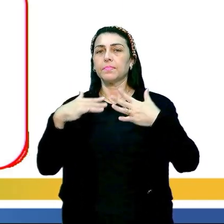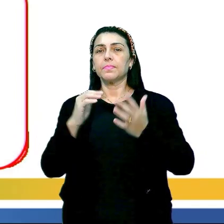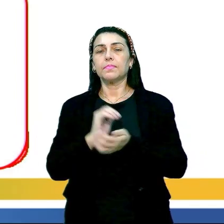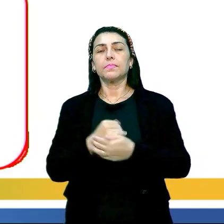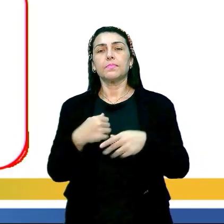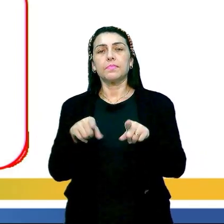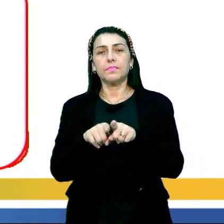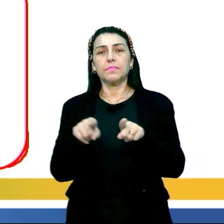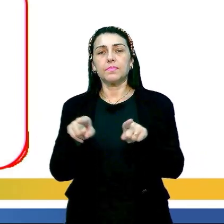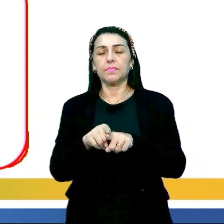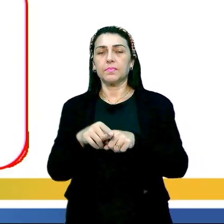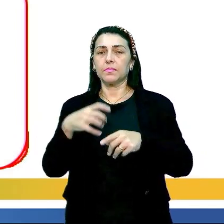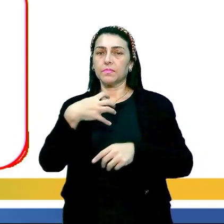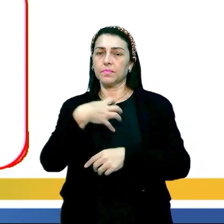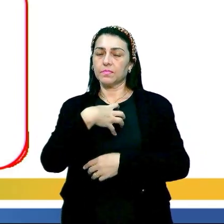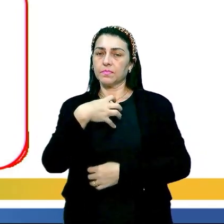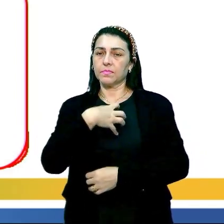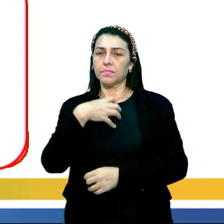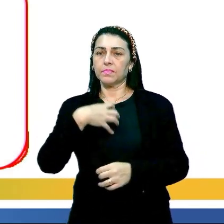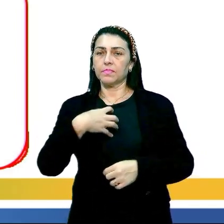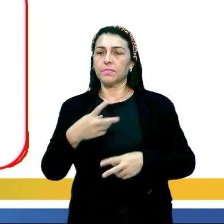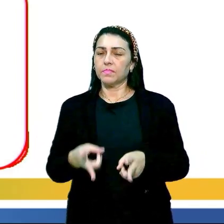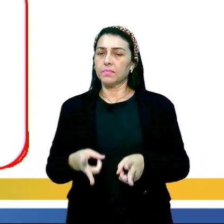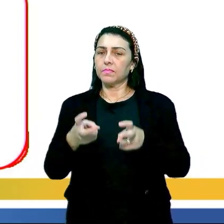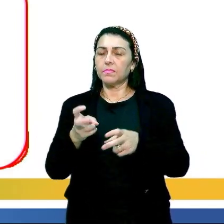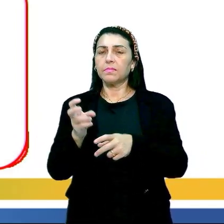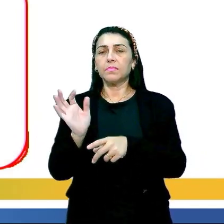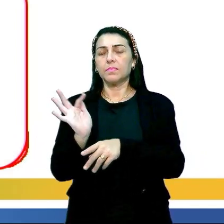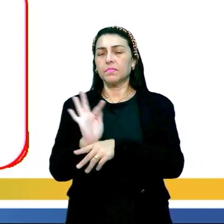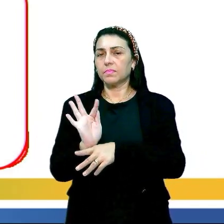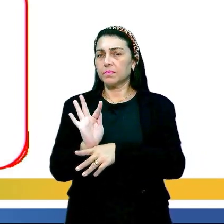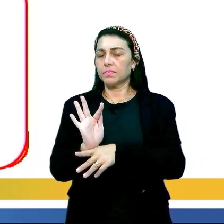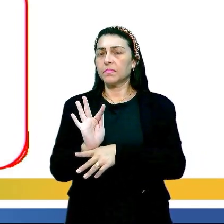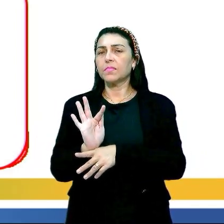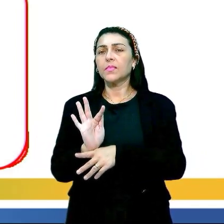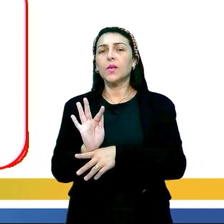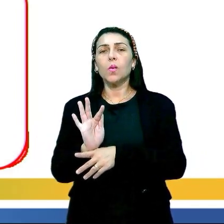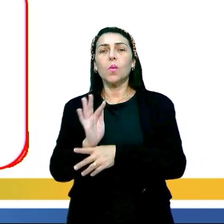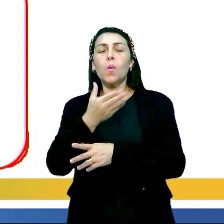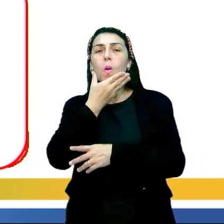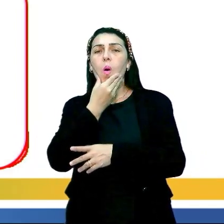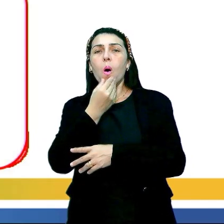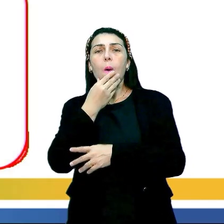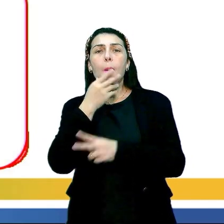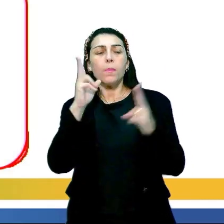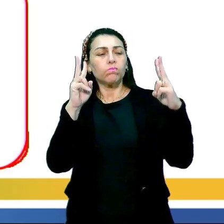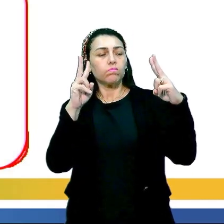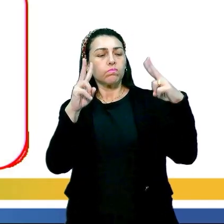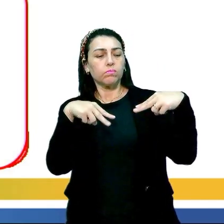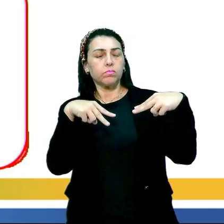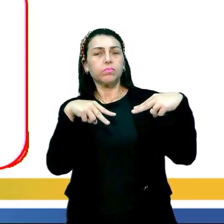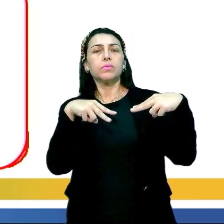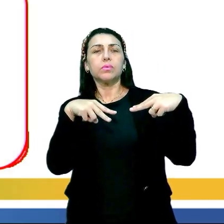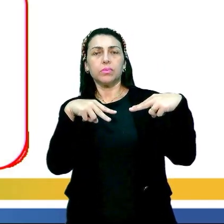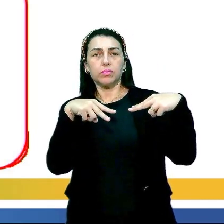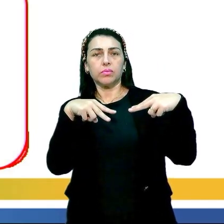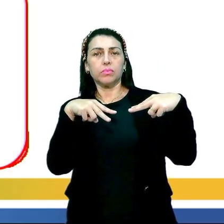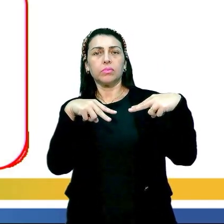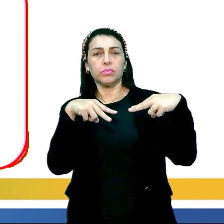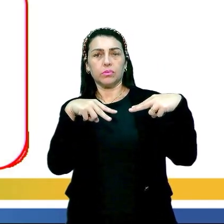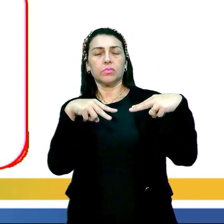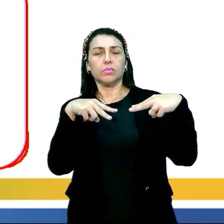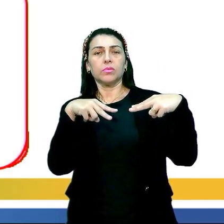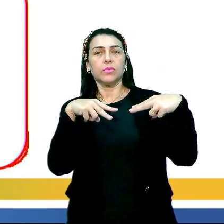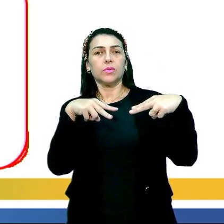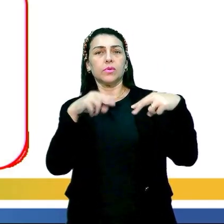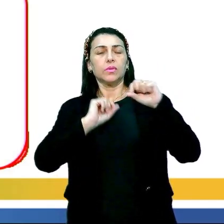quanto a forma, vocês observaram aqui no vídeo, né, a forma como Antônio Bandeiras olha para a atriz e a atriz olha para ele. É